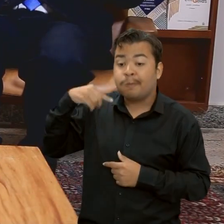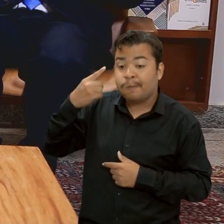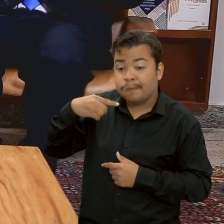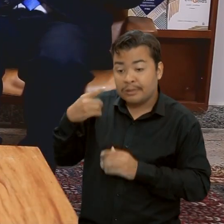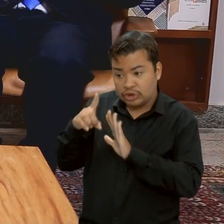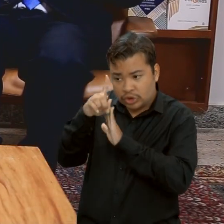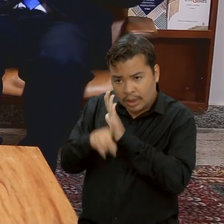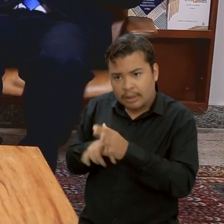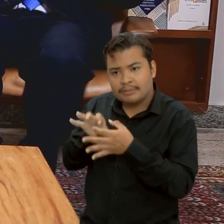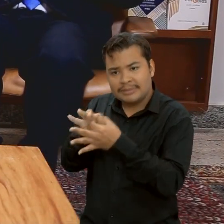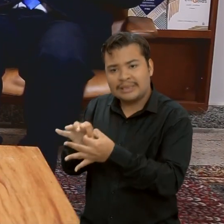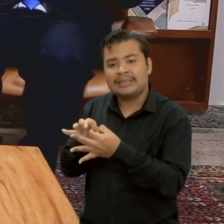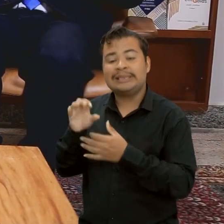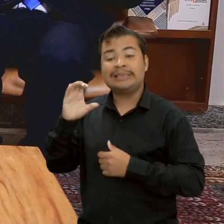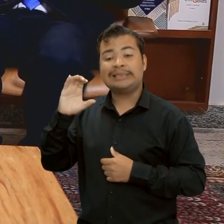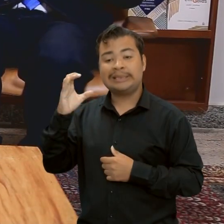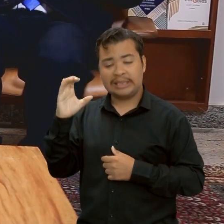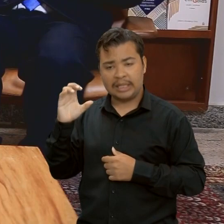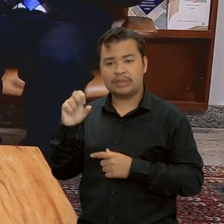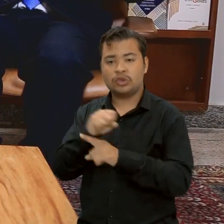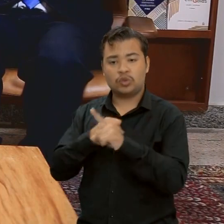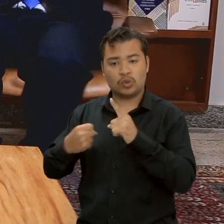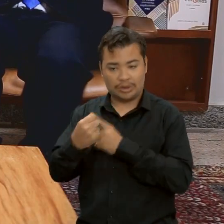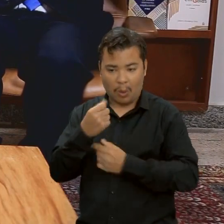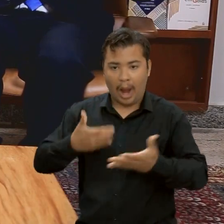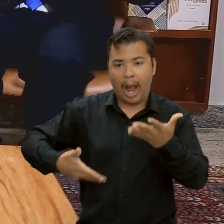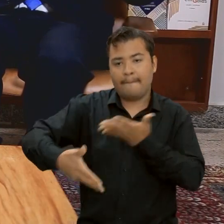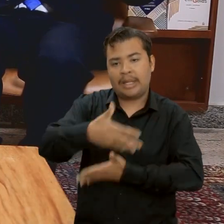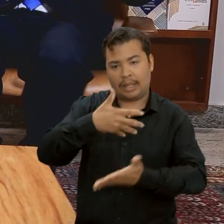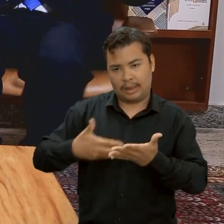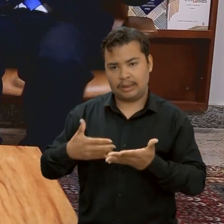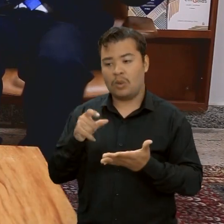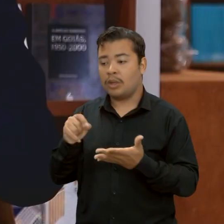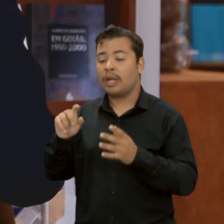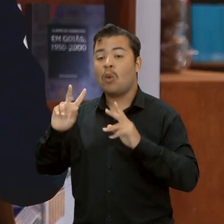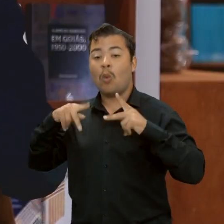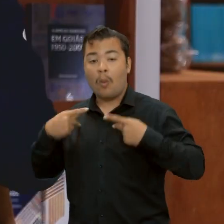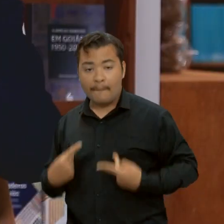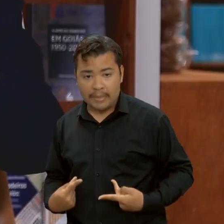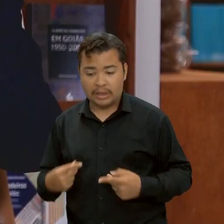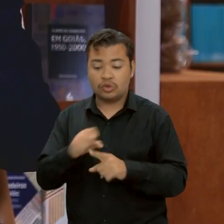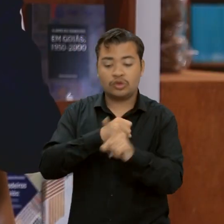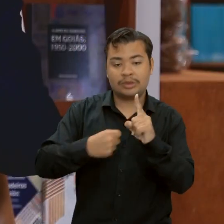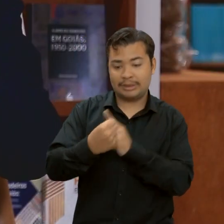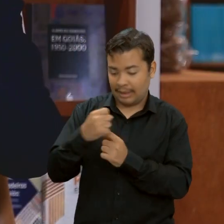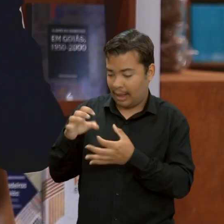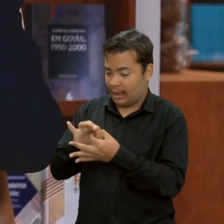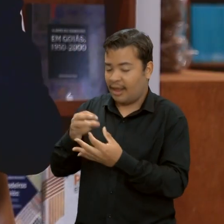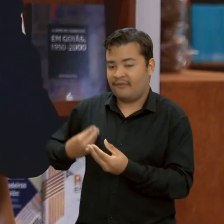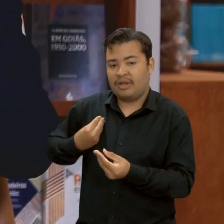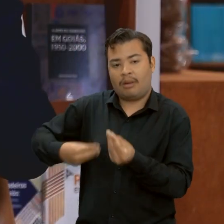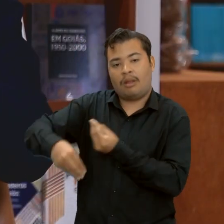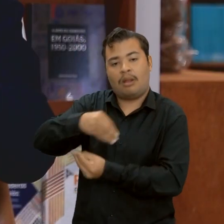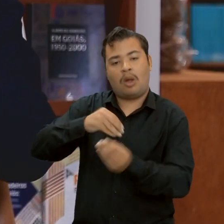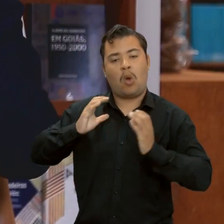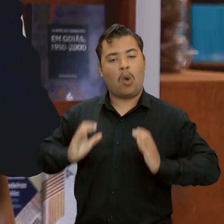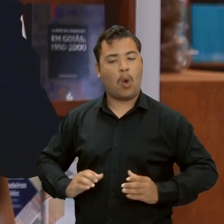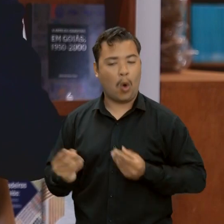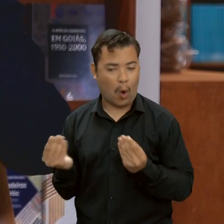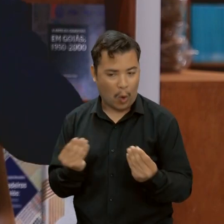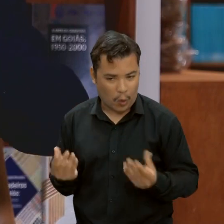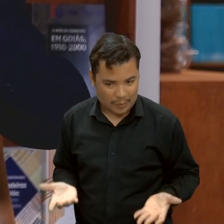aplicada. Estuda o comportamento do homem na sociedade. Então, o direito natural, ele vem